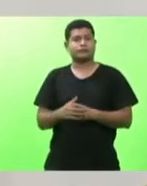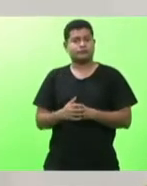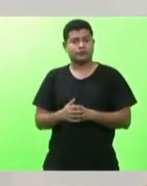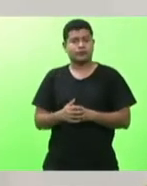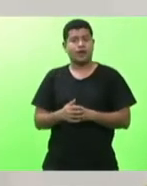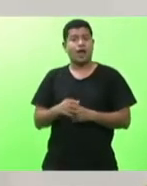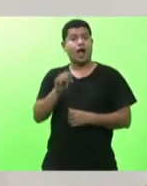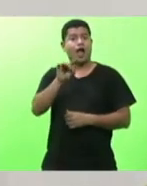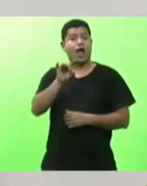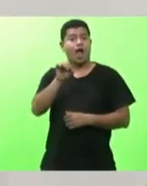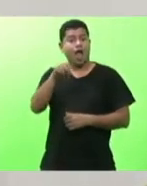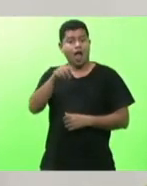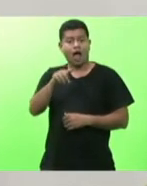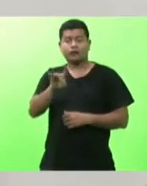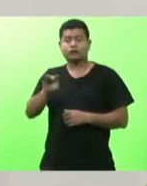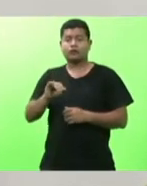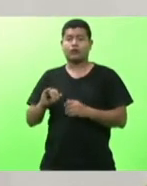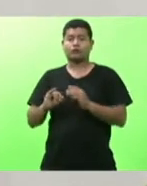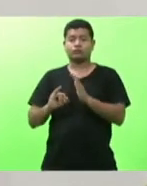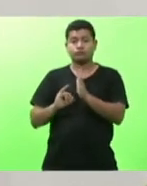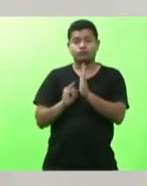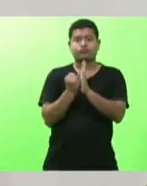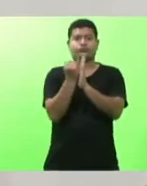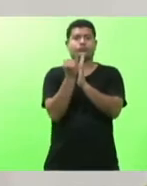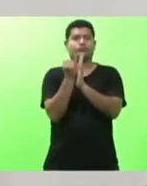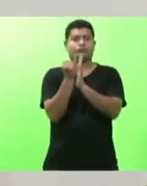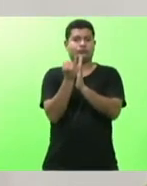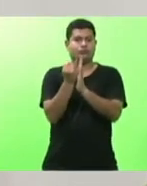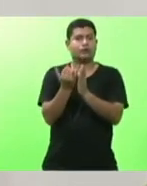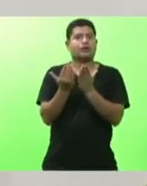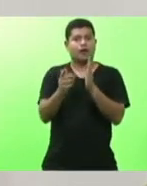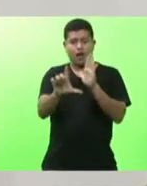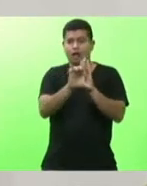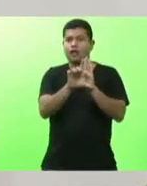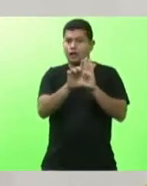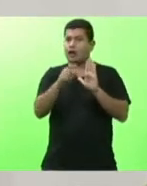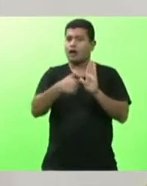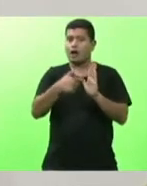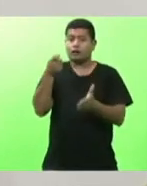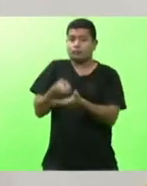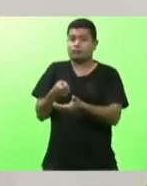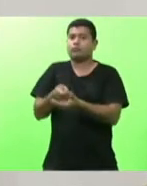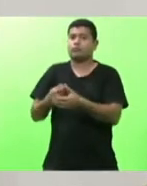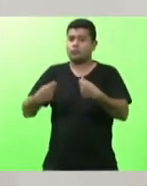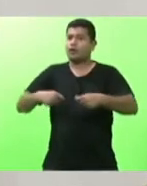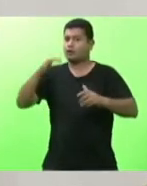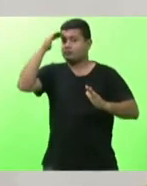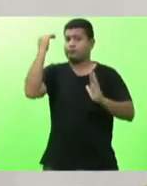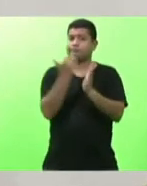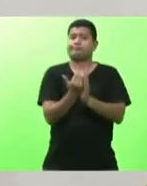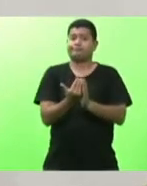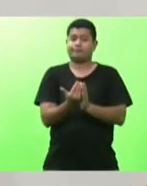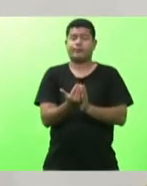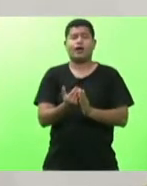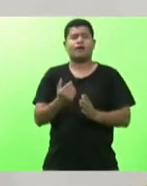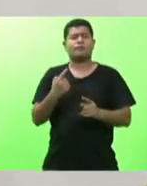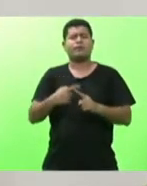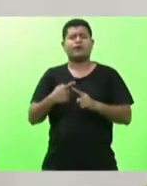inflacionais que a lei exige que sejam honrados. E por que eu estou tratando esse caso aqui?